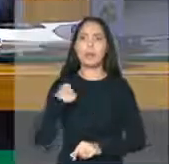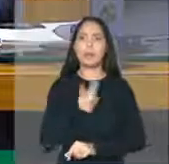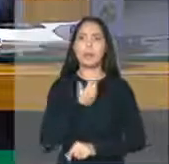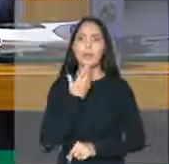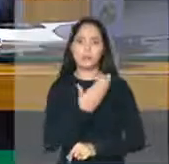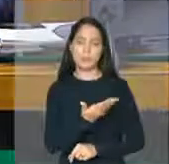do PSB, senhor presidente. Obrigado.